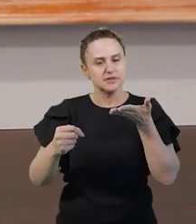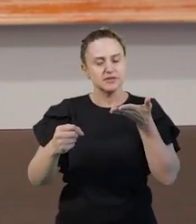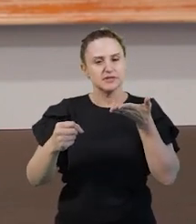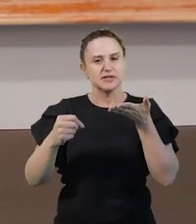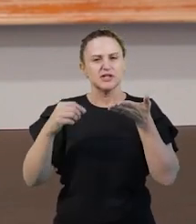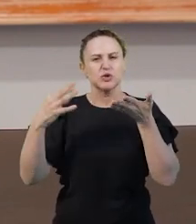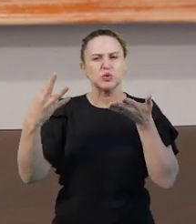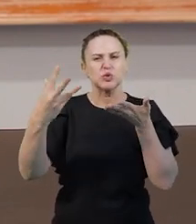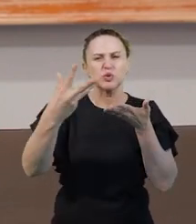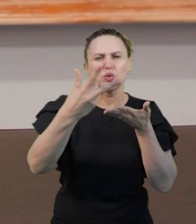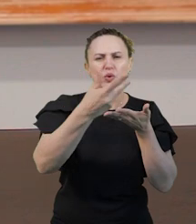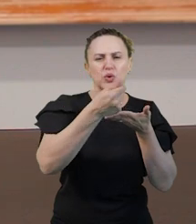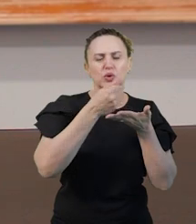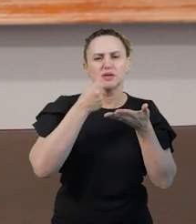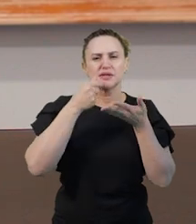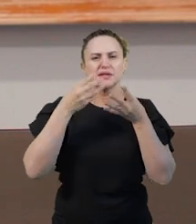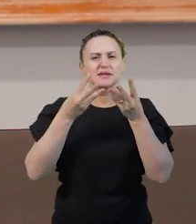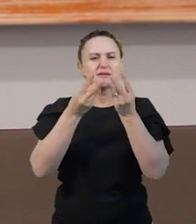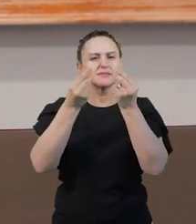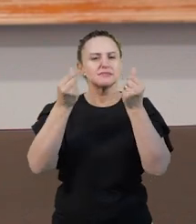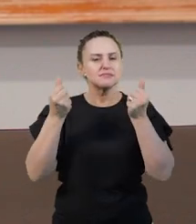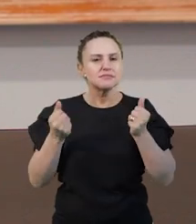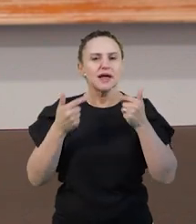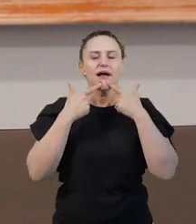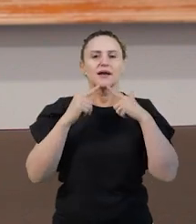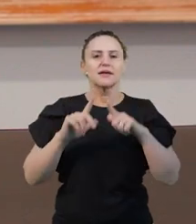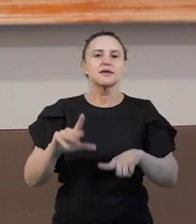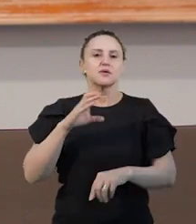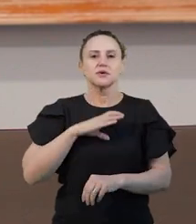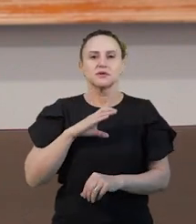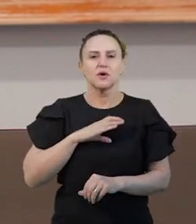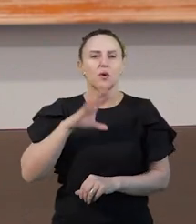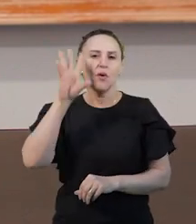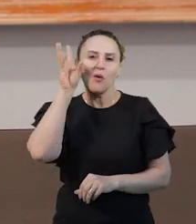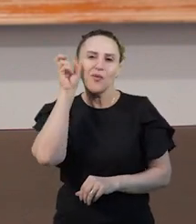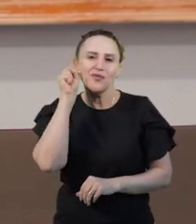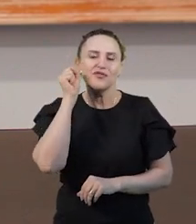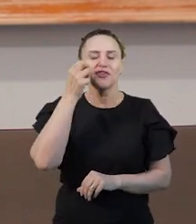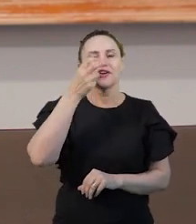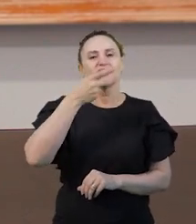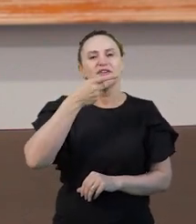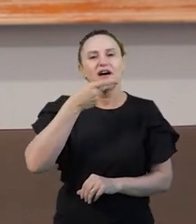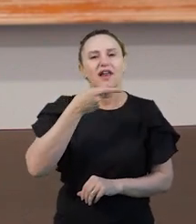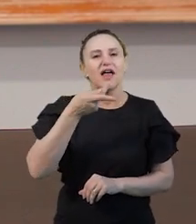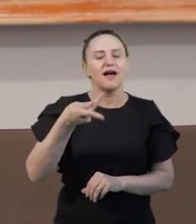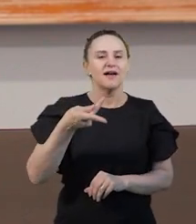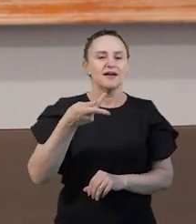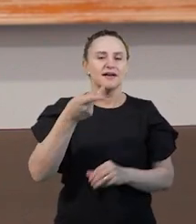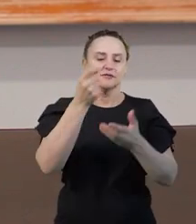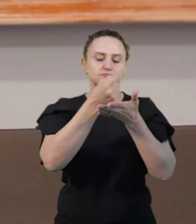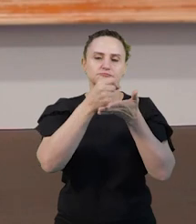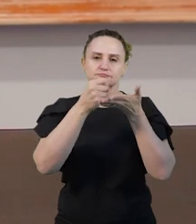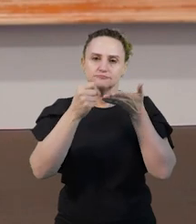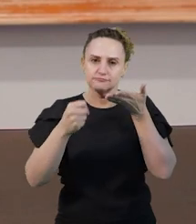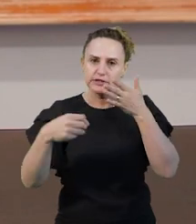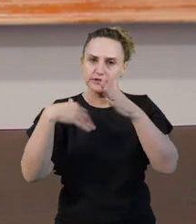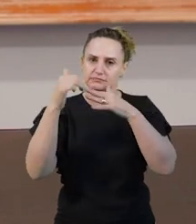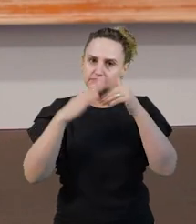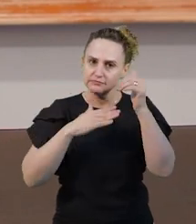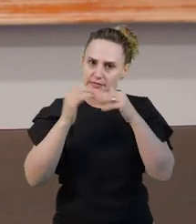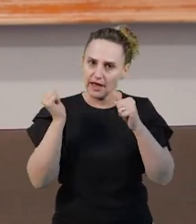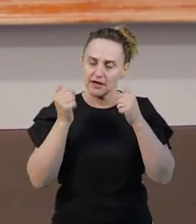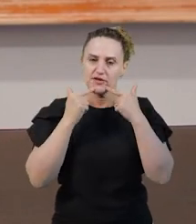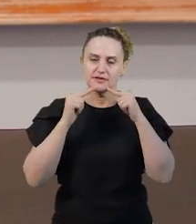as habilidades do ensino de português, ouvir, falar, ler e escrever e integração com as práticas de